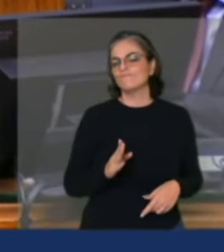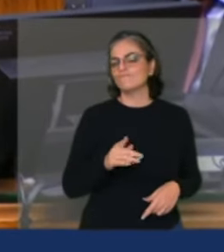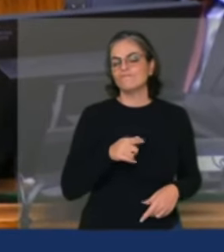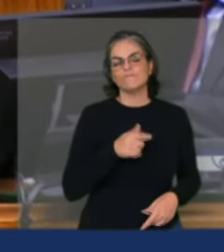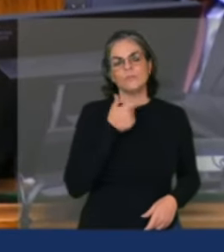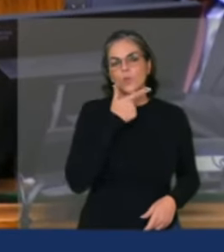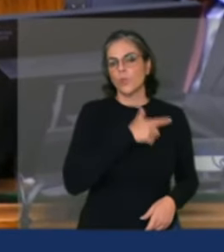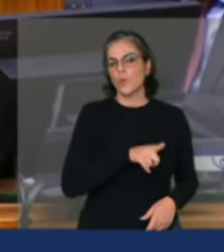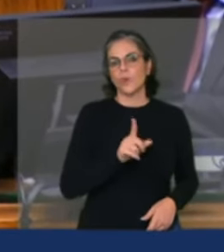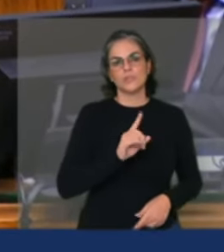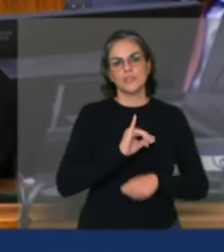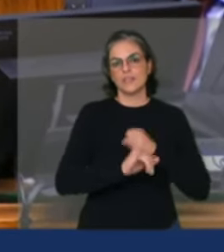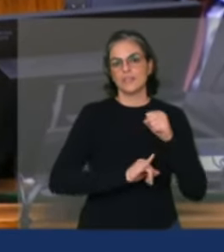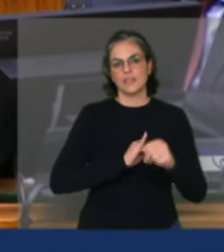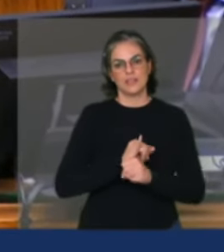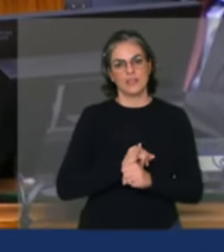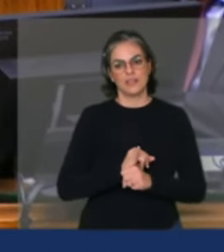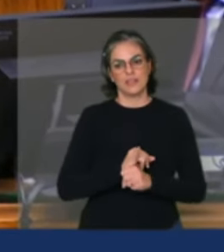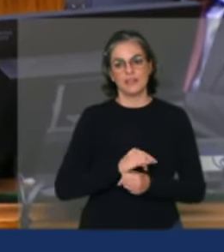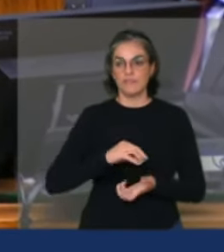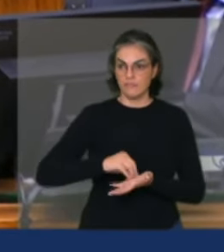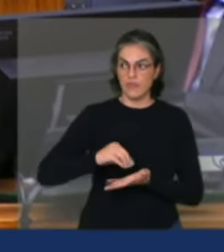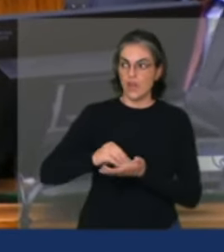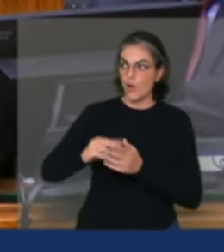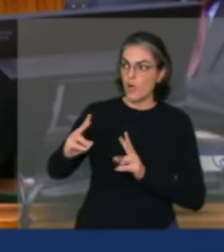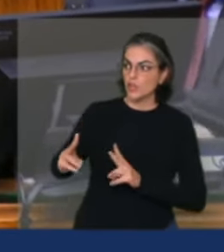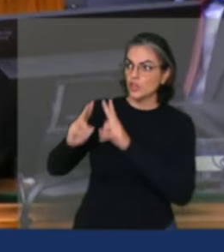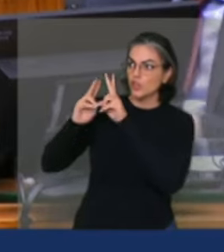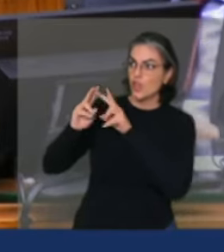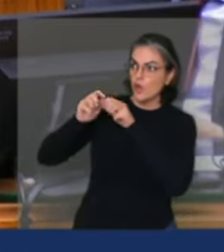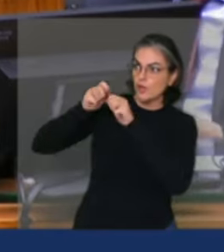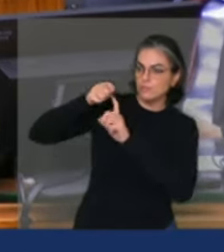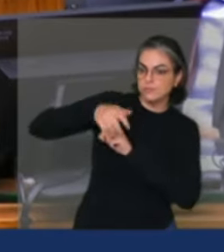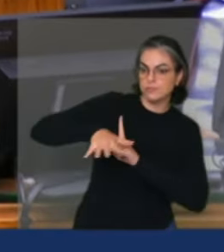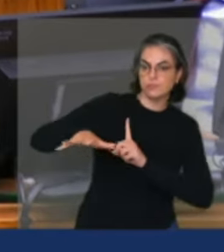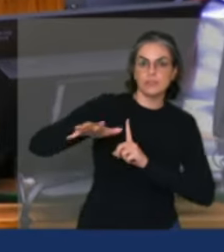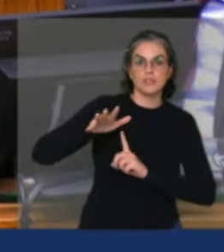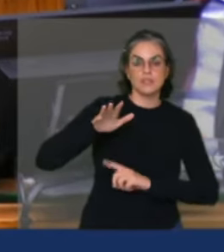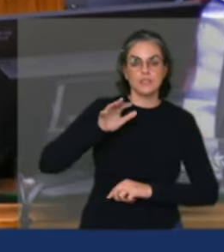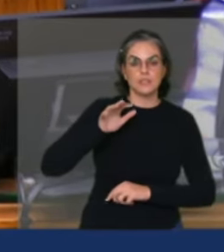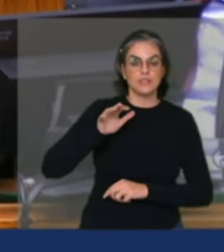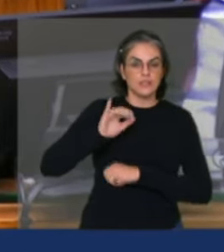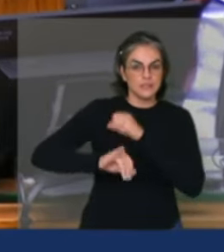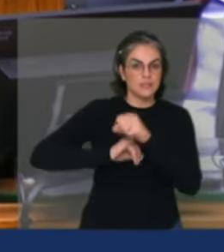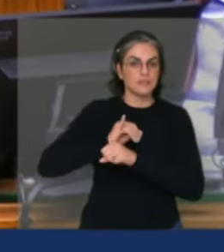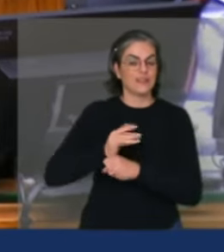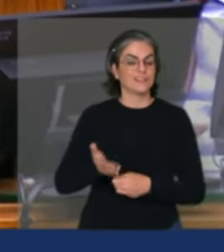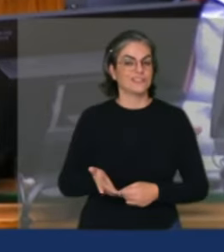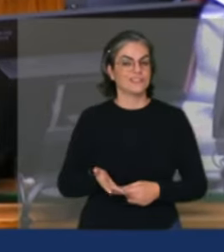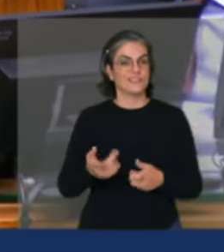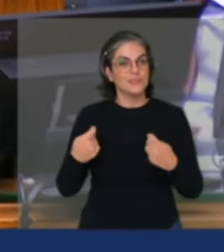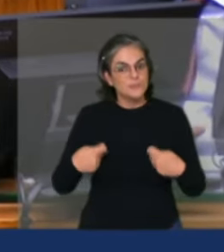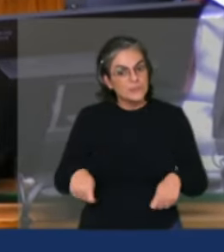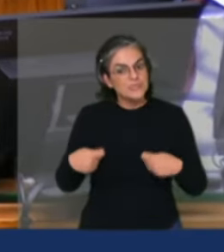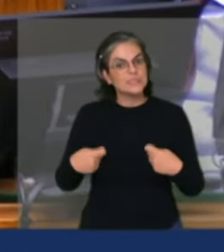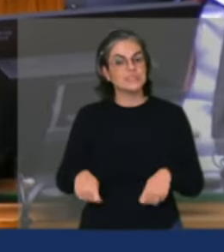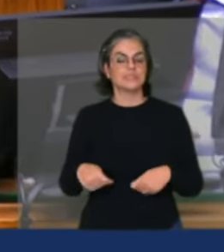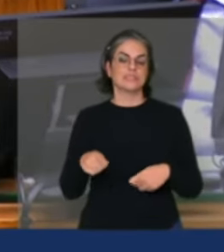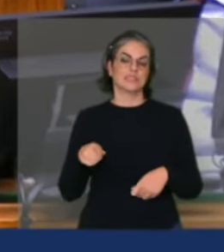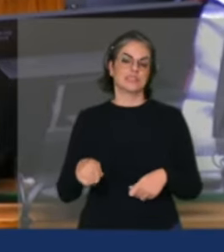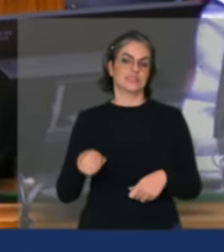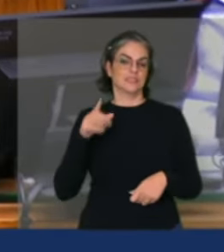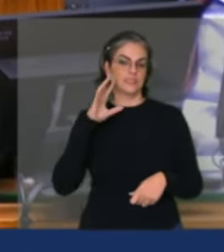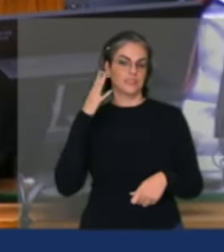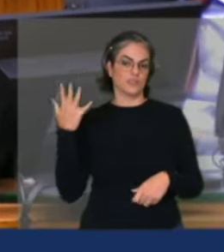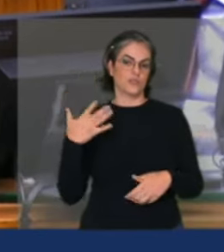acessar a internet está faltando uma torre está faltando um sinal então são políticas que a gente precisa de acompanhar nós estamos do